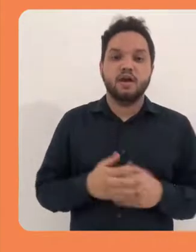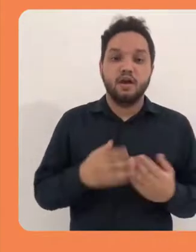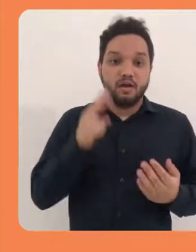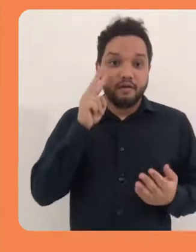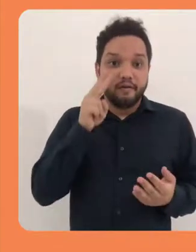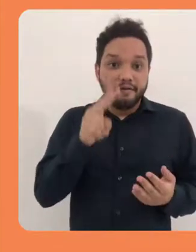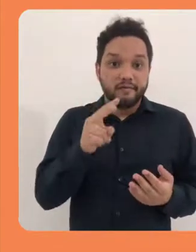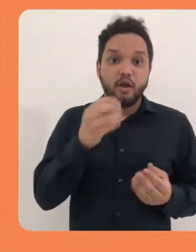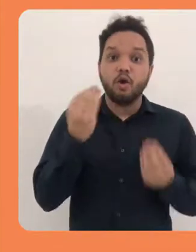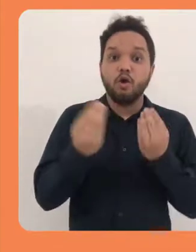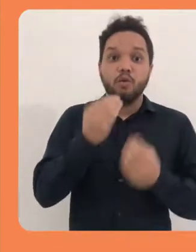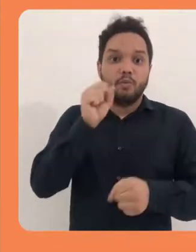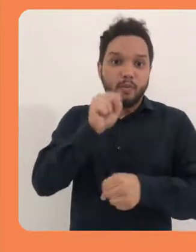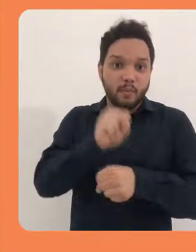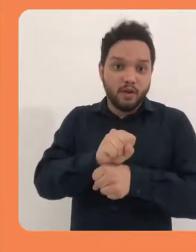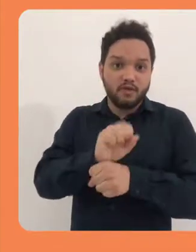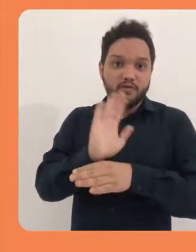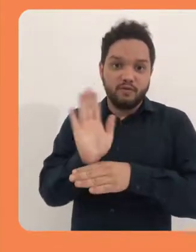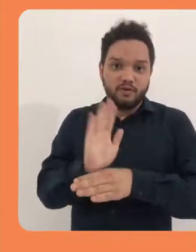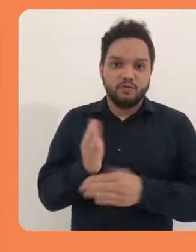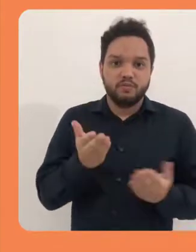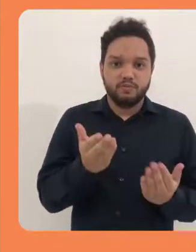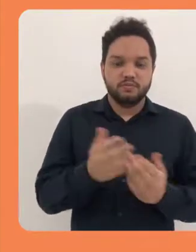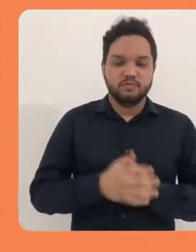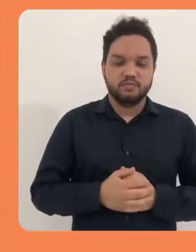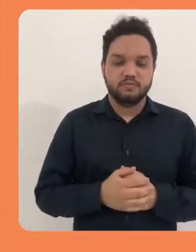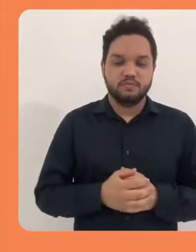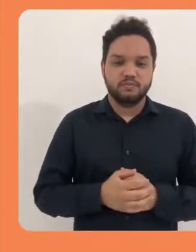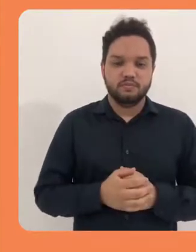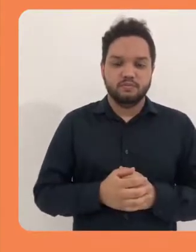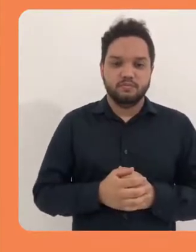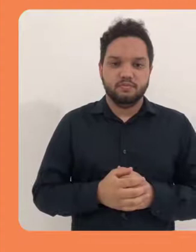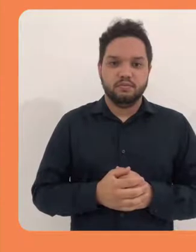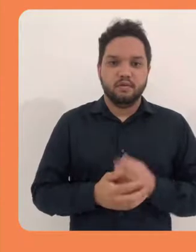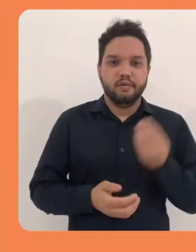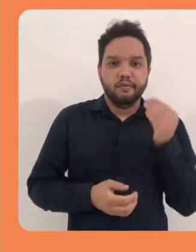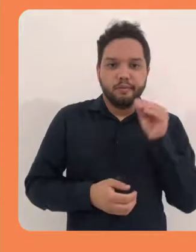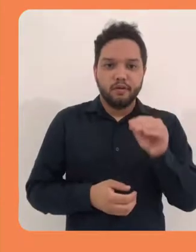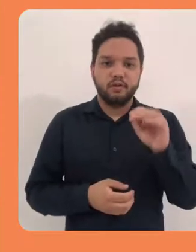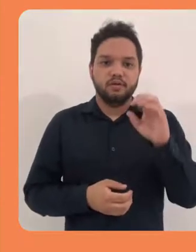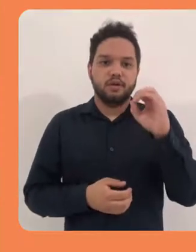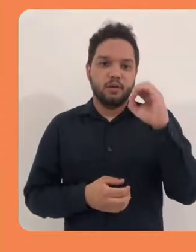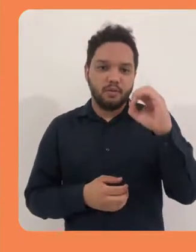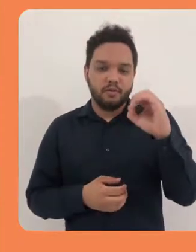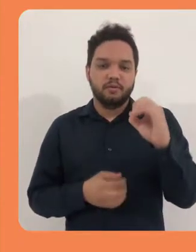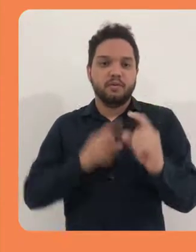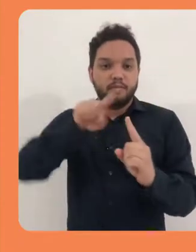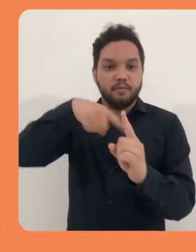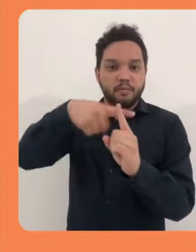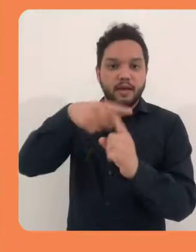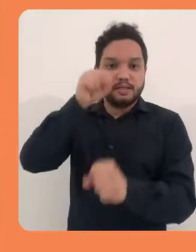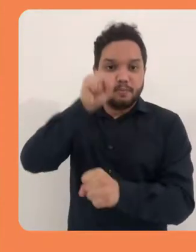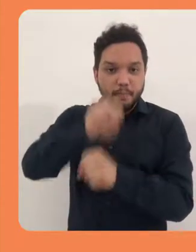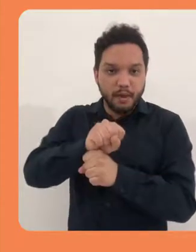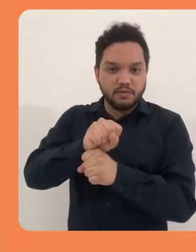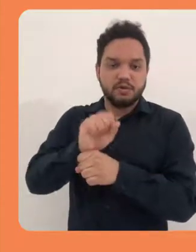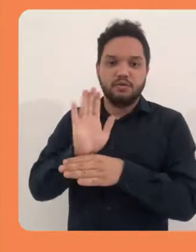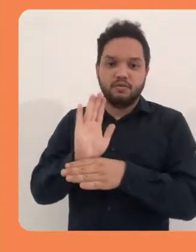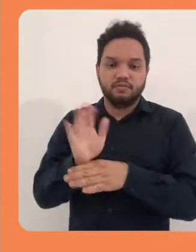quando pausamos o vídeo. Vamos colocar a opção de botão e pausar o vídeo.